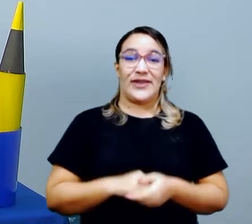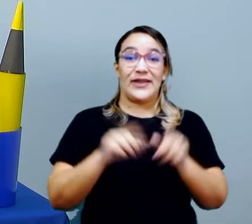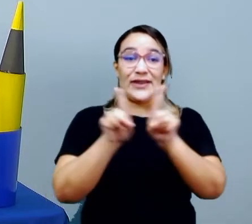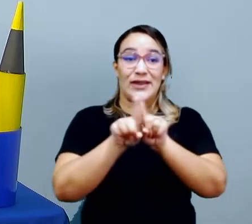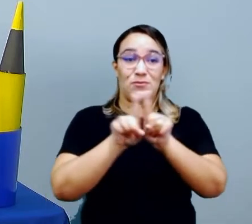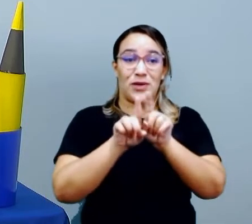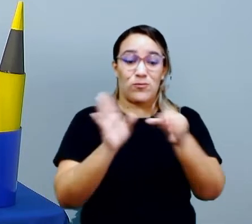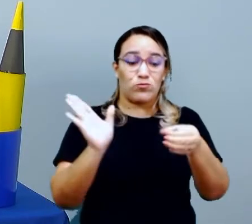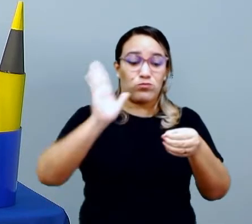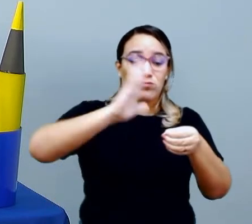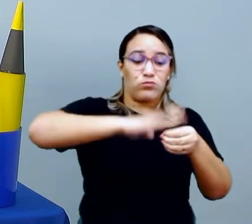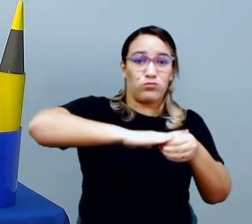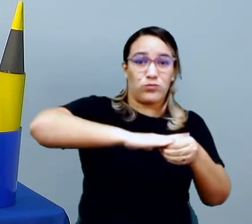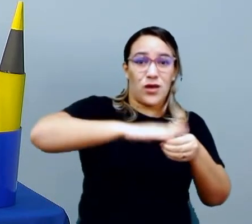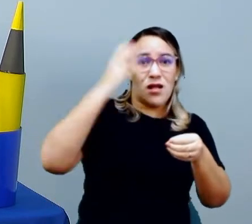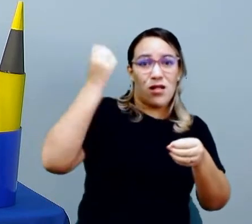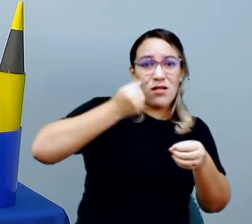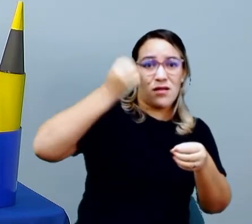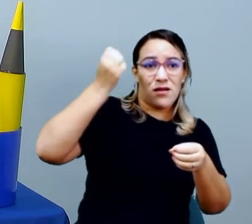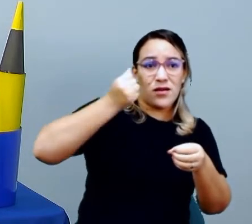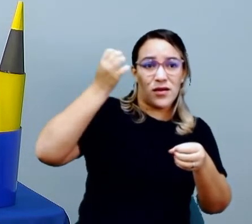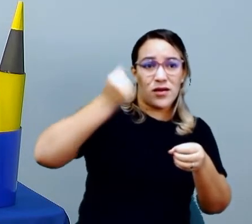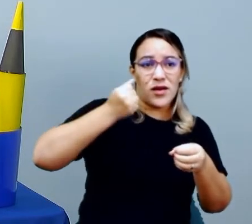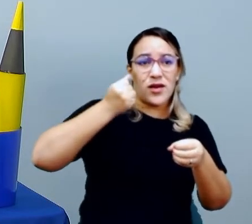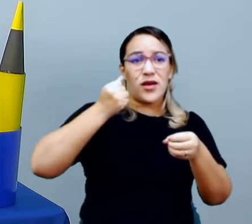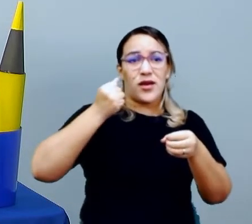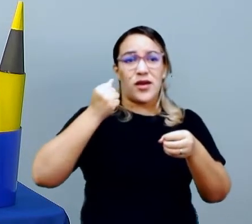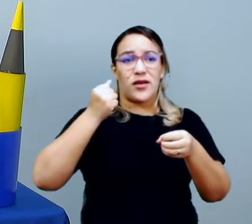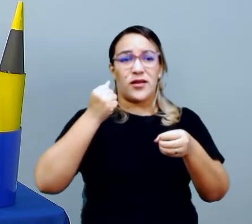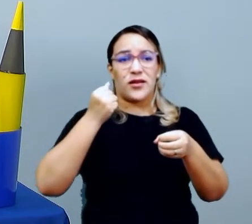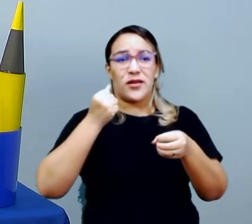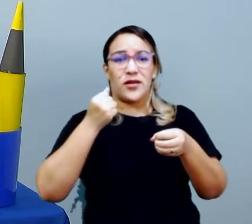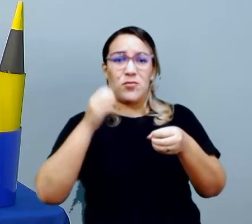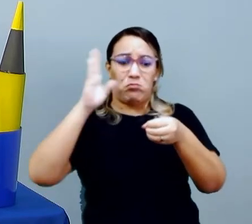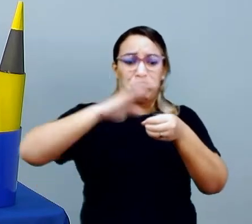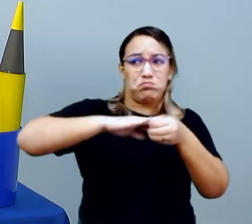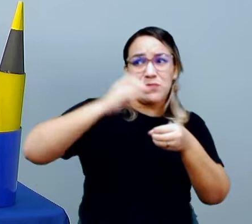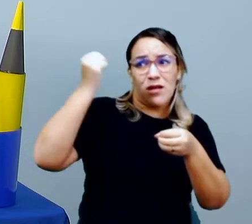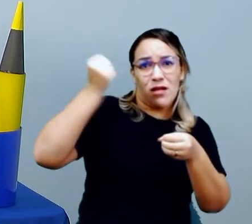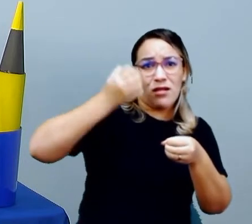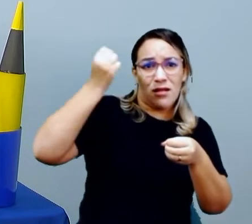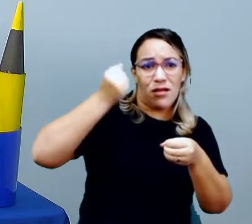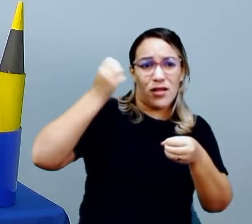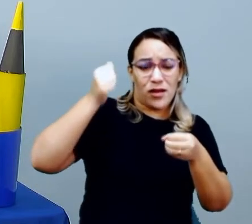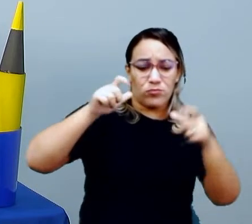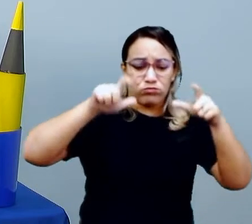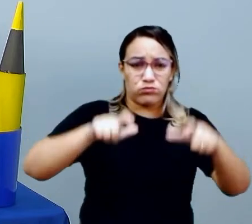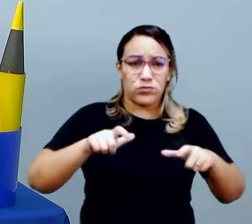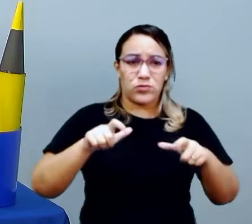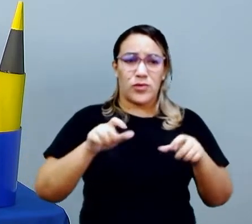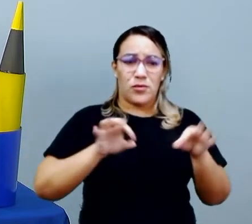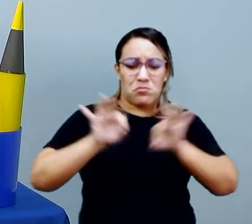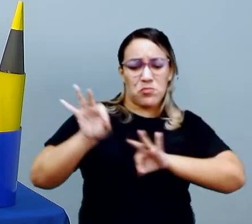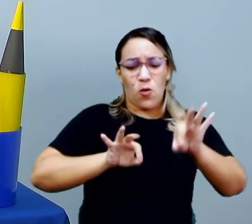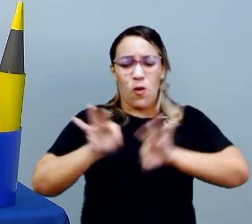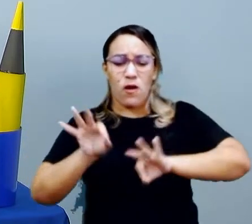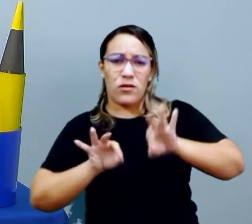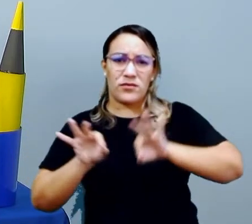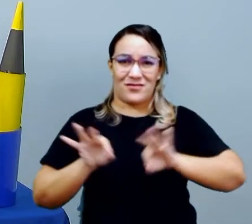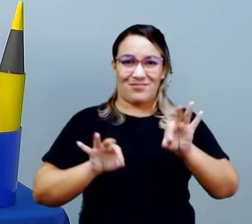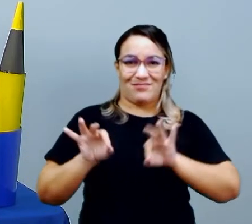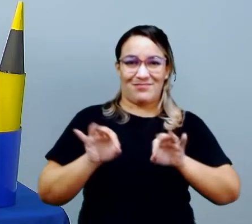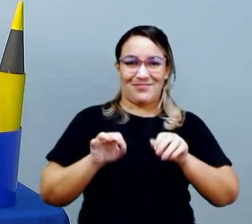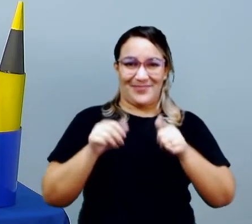conseguem assim, ó, uma tampa redonda, pode ser uma tampinha de pote, uma tampinha da lata do leite, tá bom? Para a gente fazer,